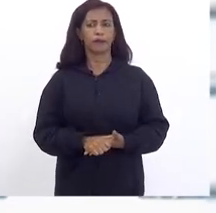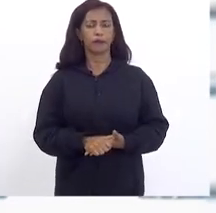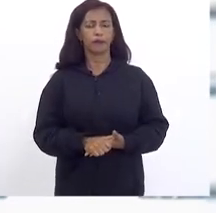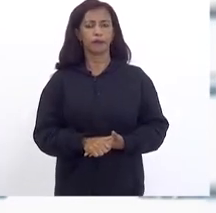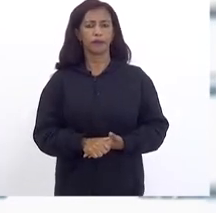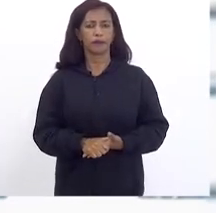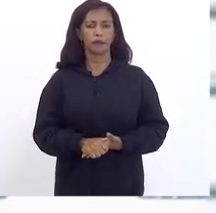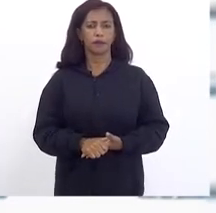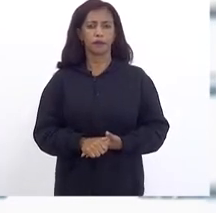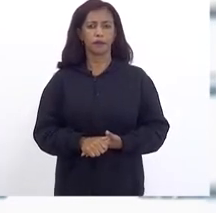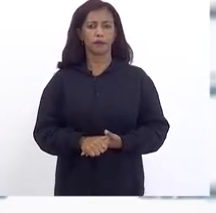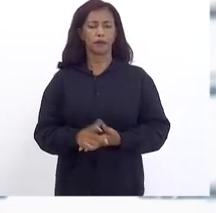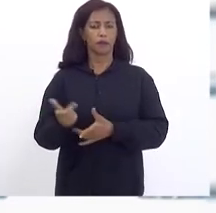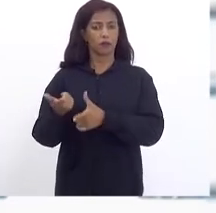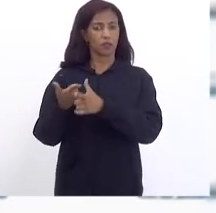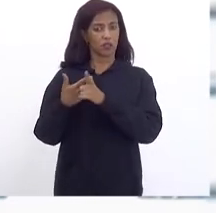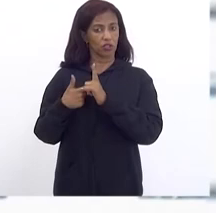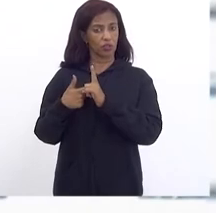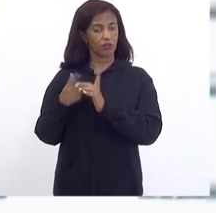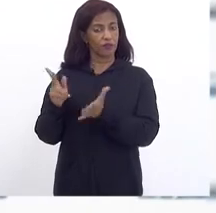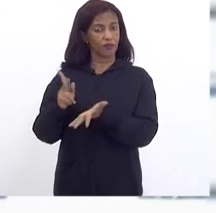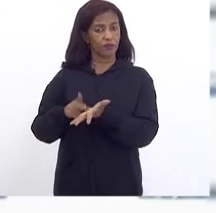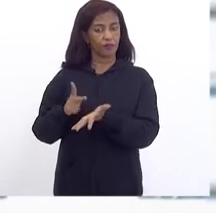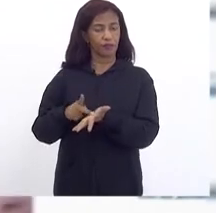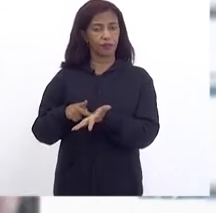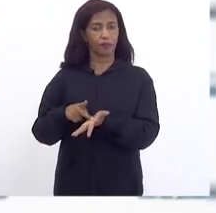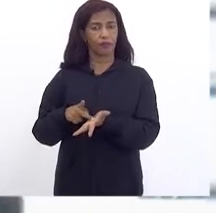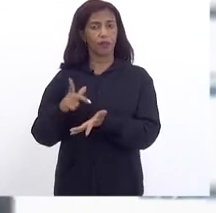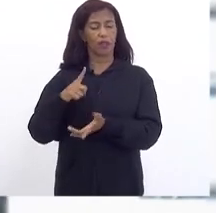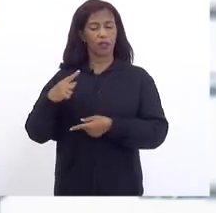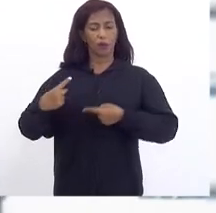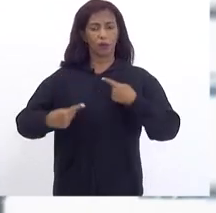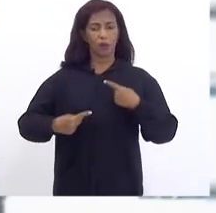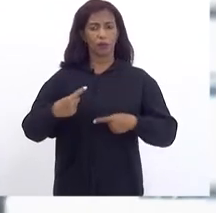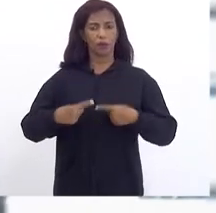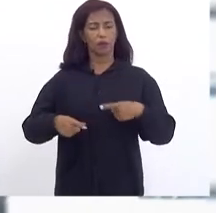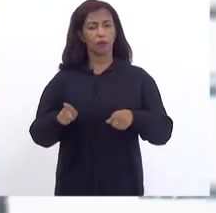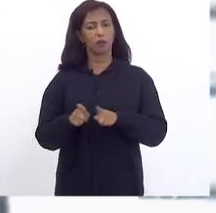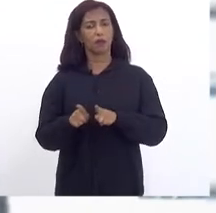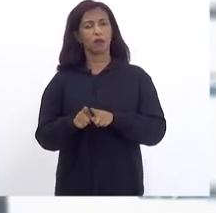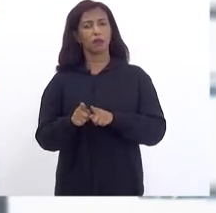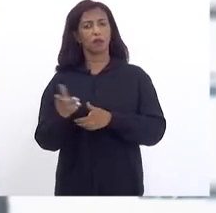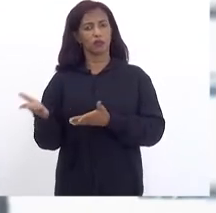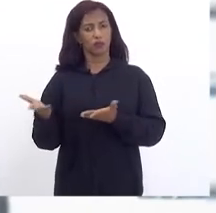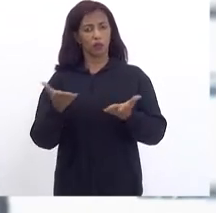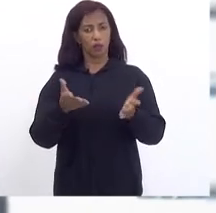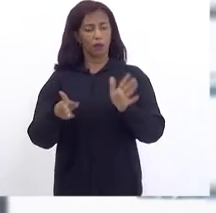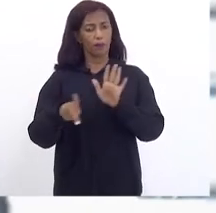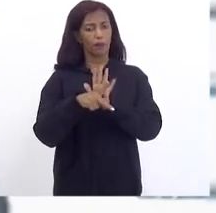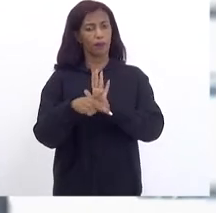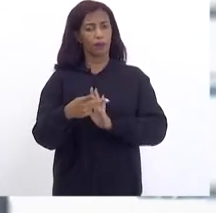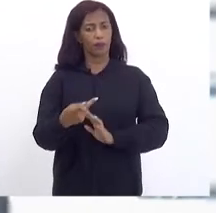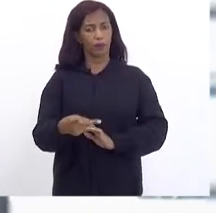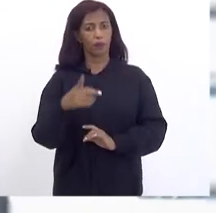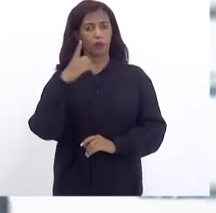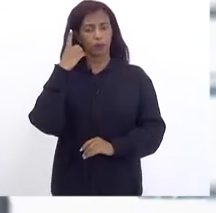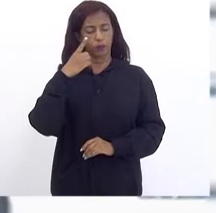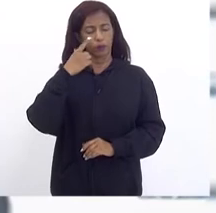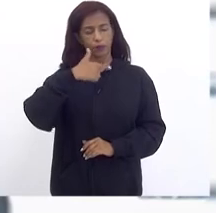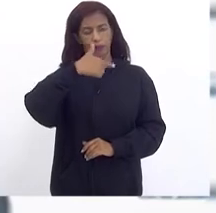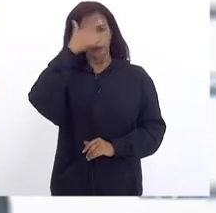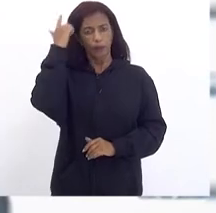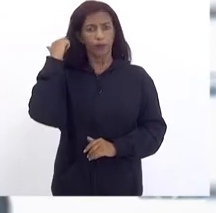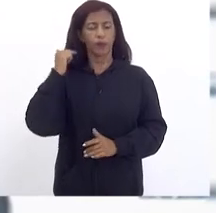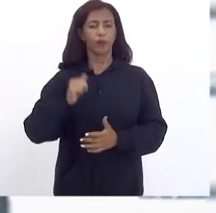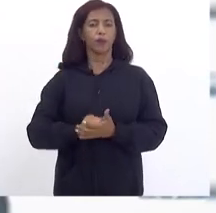Da dívida ativa Enfim E tem uma discussão Que também Dita aqui Pelo próprio Deputado Luiz Paulo